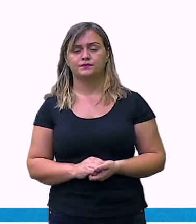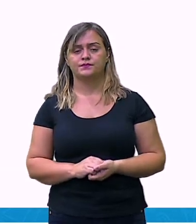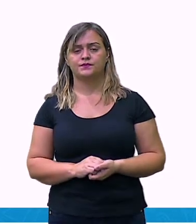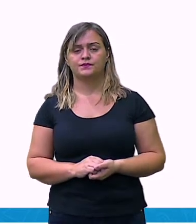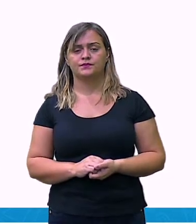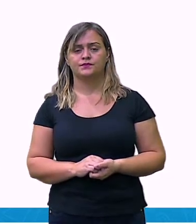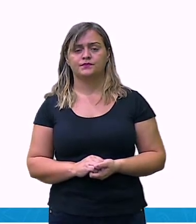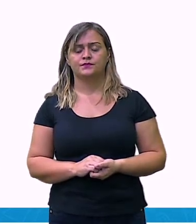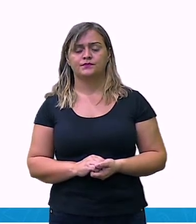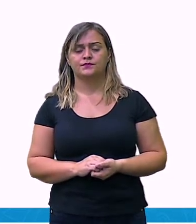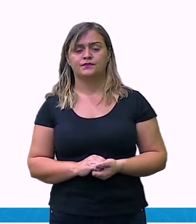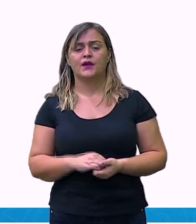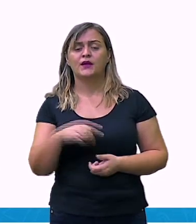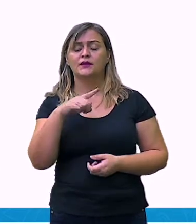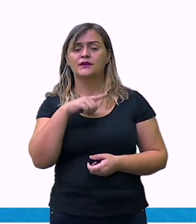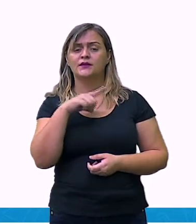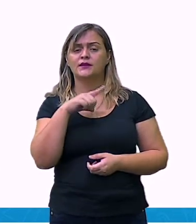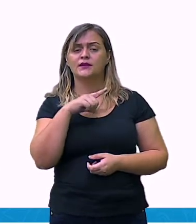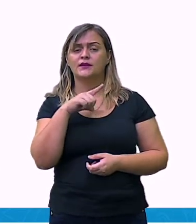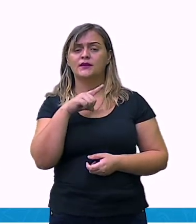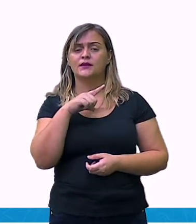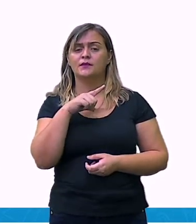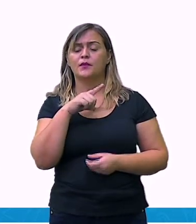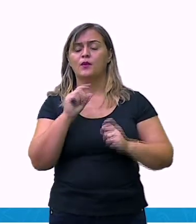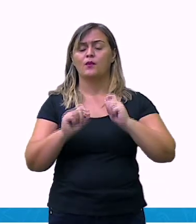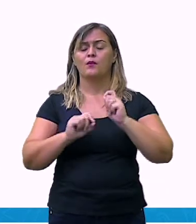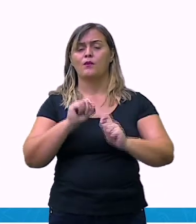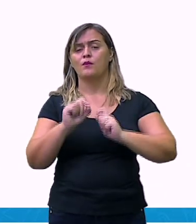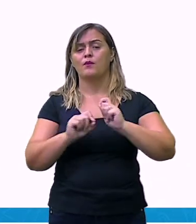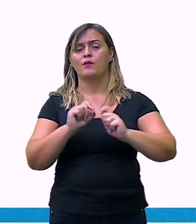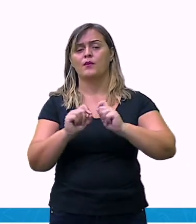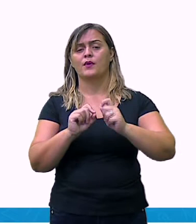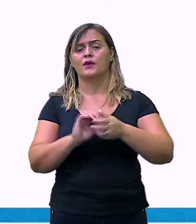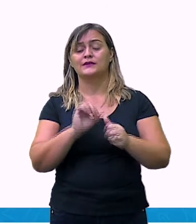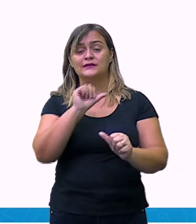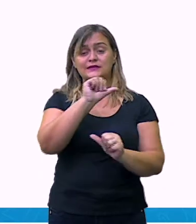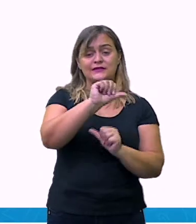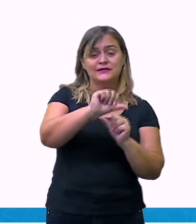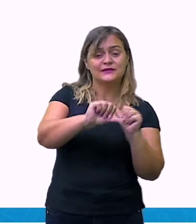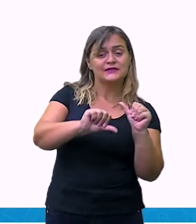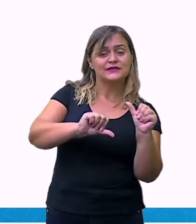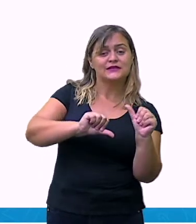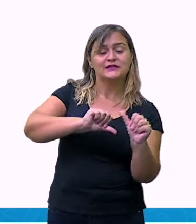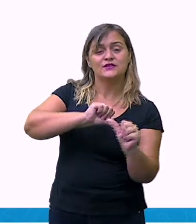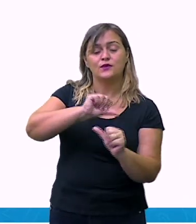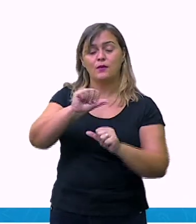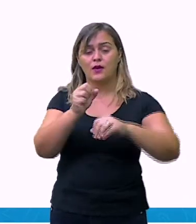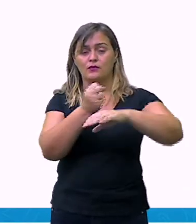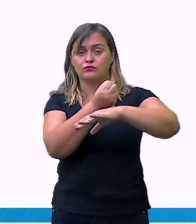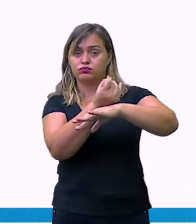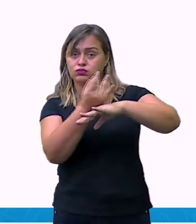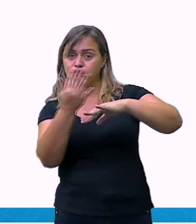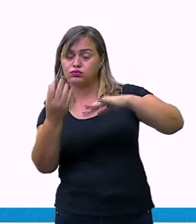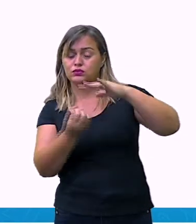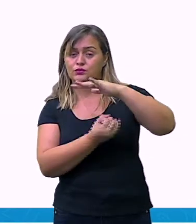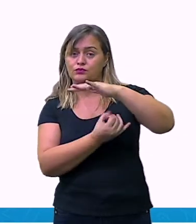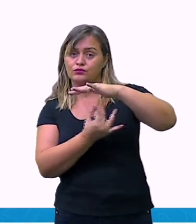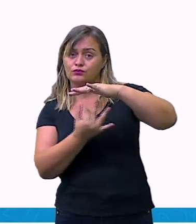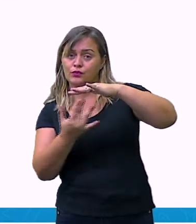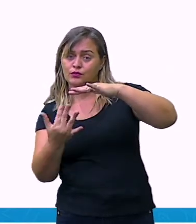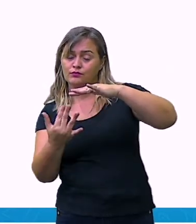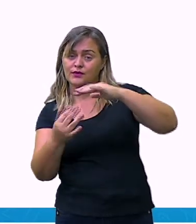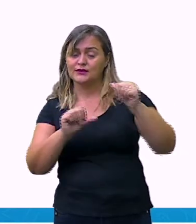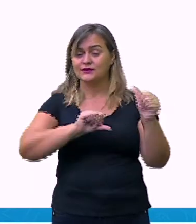E temos aqui o número decimal. Ou seja, eu posso transformar essa fração em número